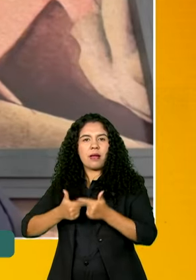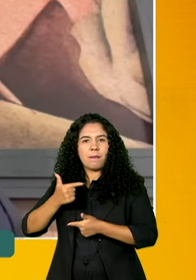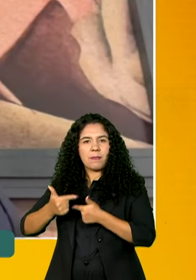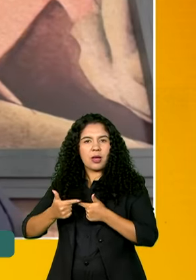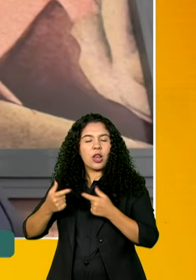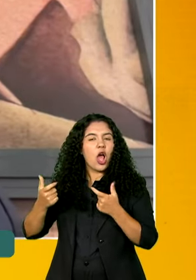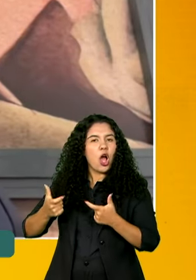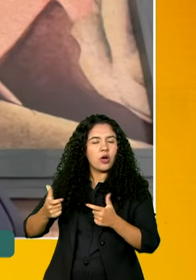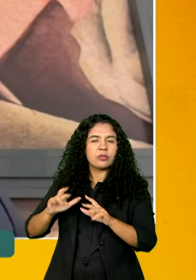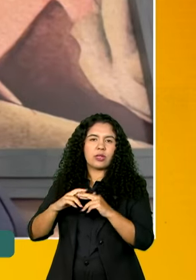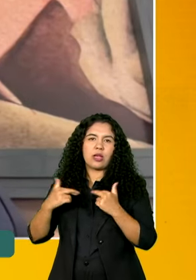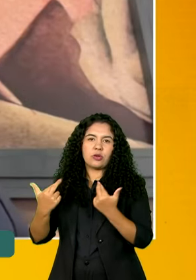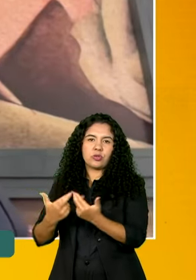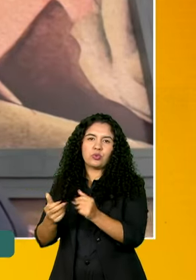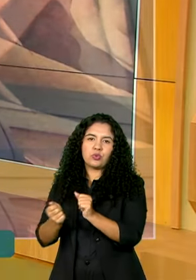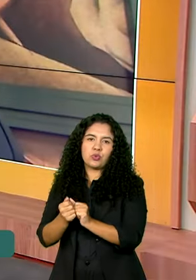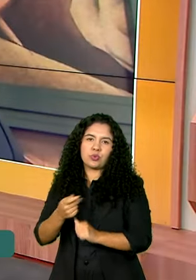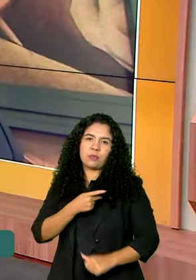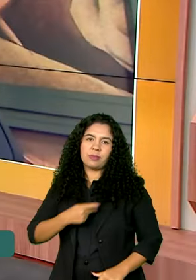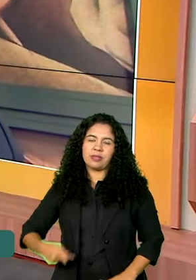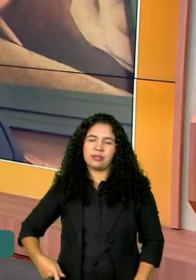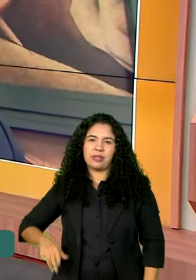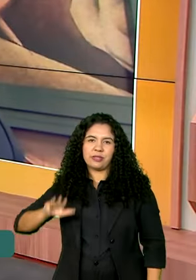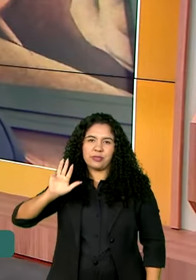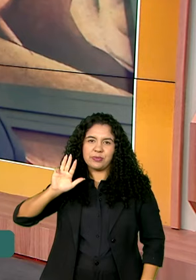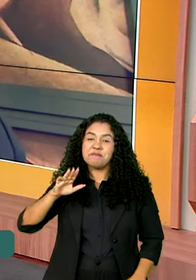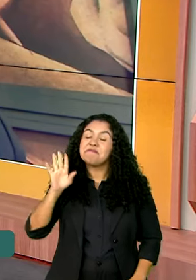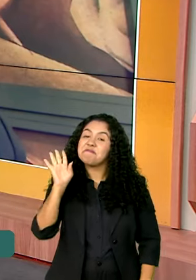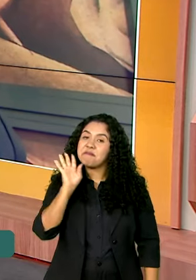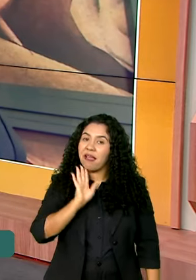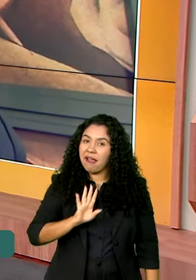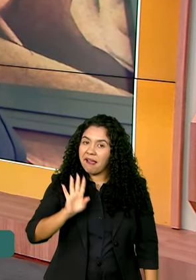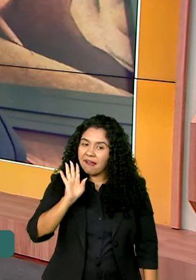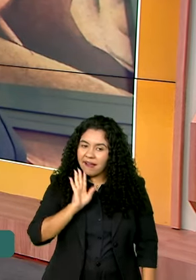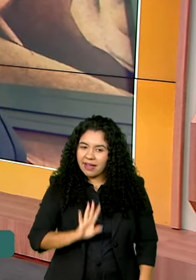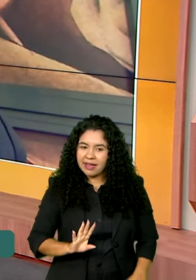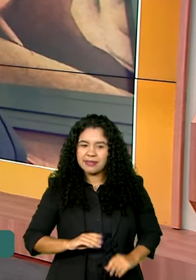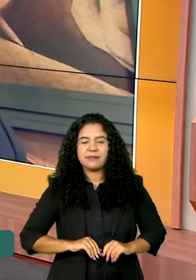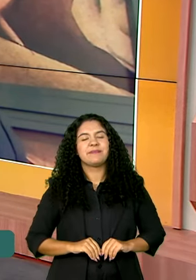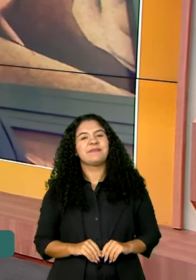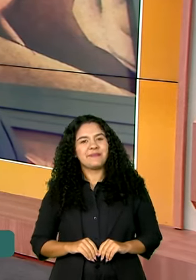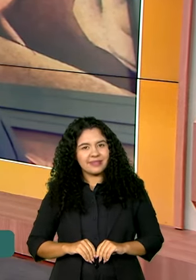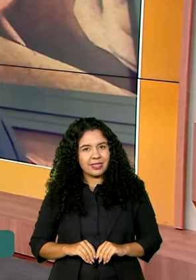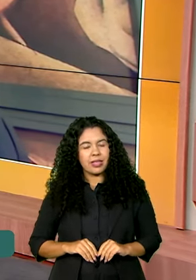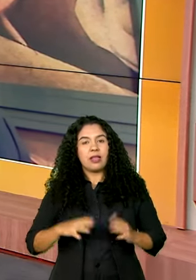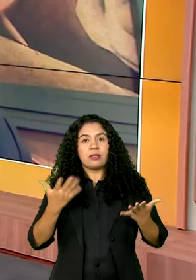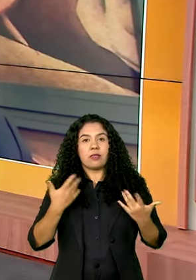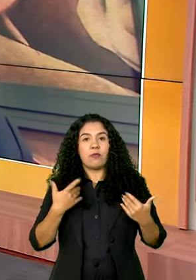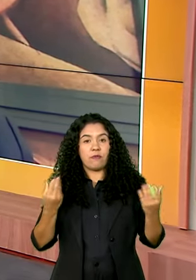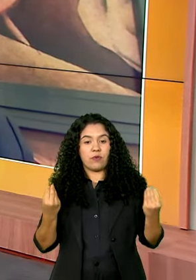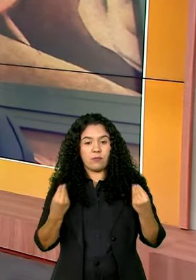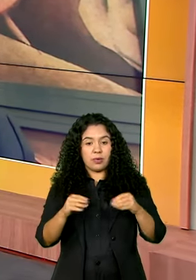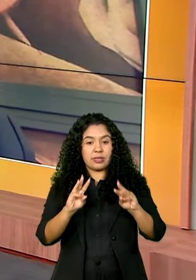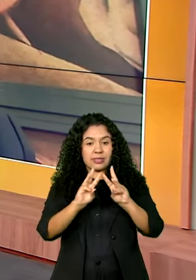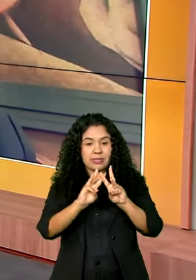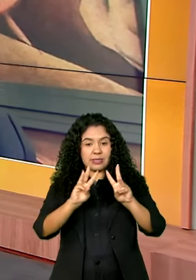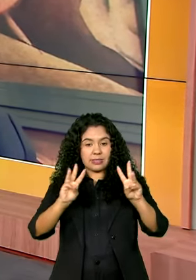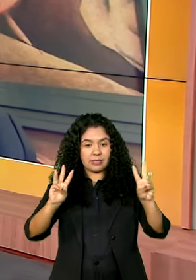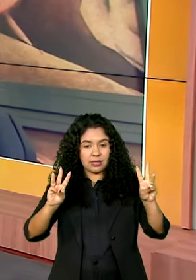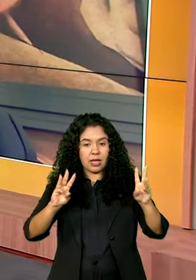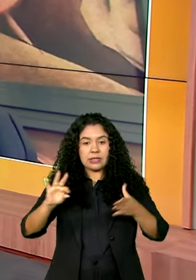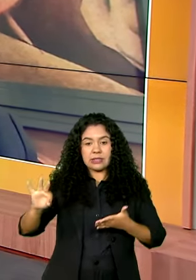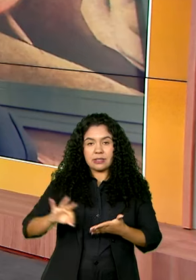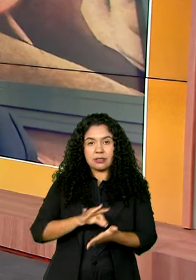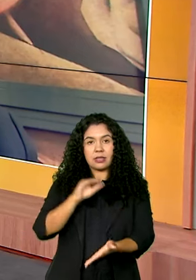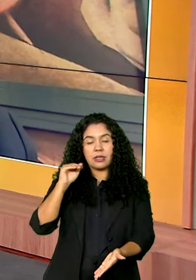reunião do Conselhão com o presidente Lula. Olha, que legal! Então, eu vou reforçar aqui o endereço eletrônico para fazer as inscrições